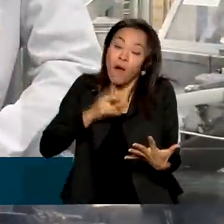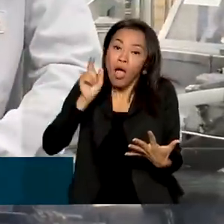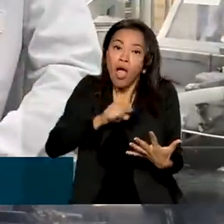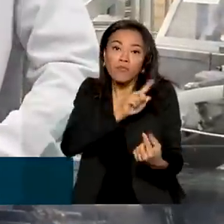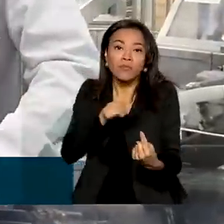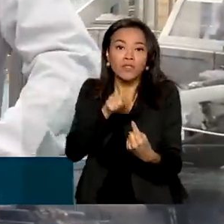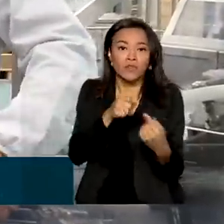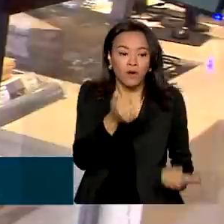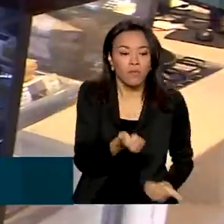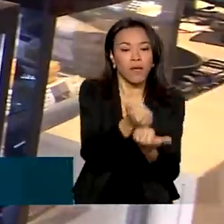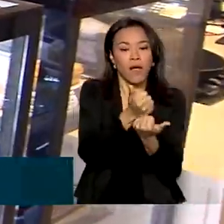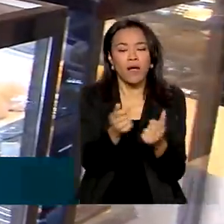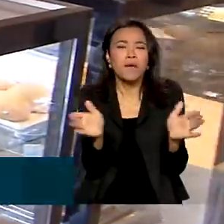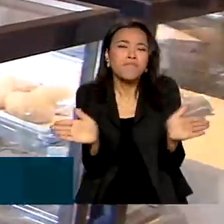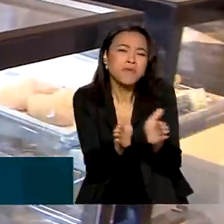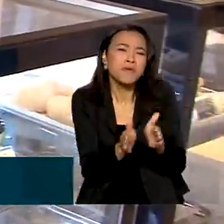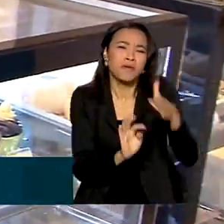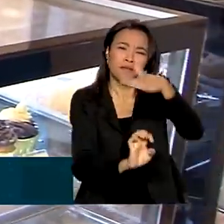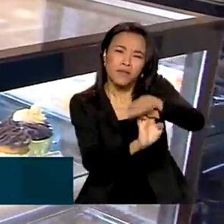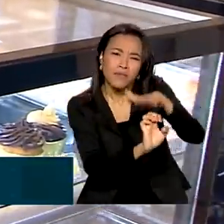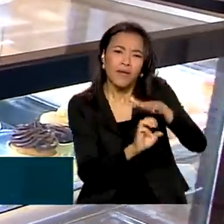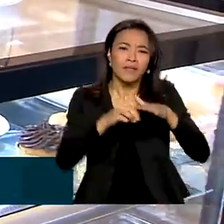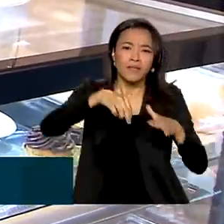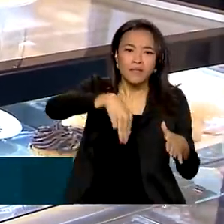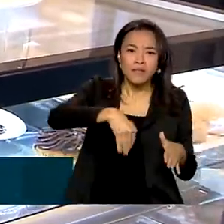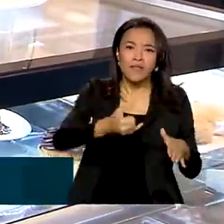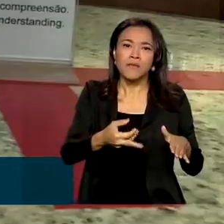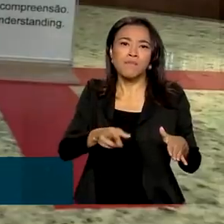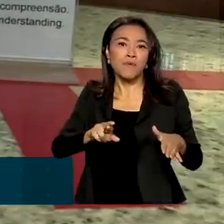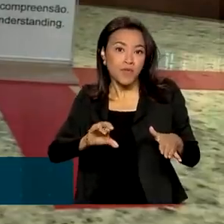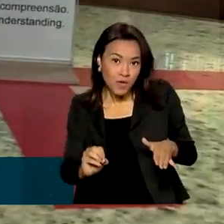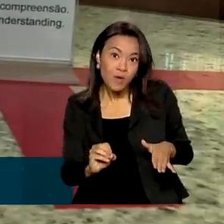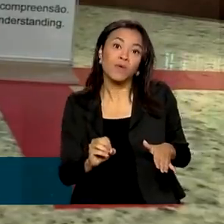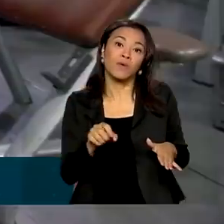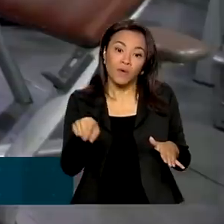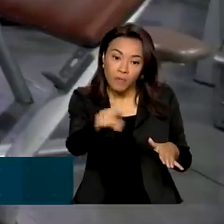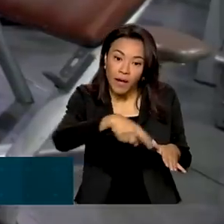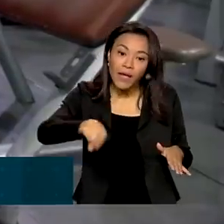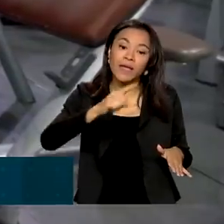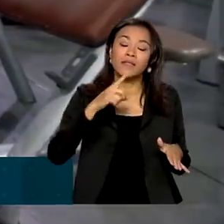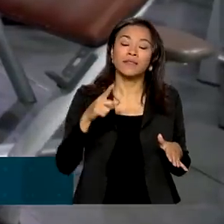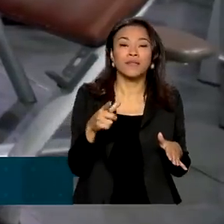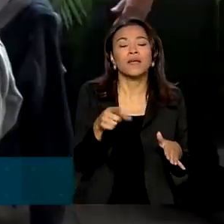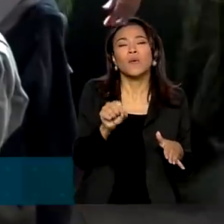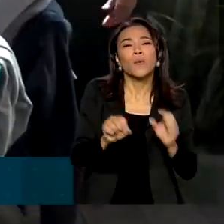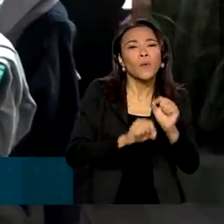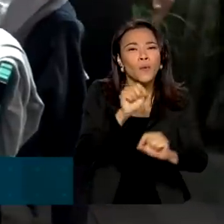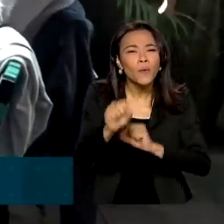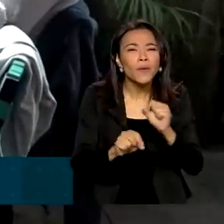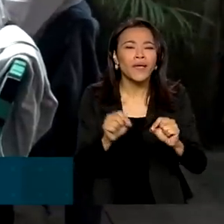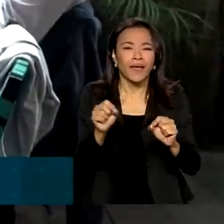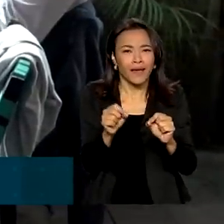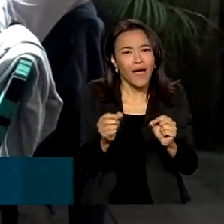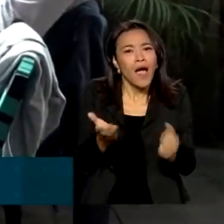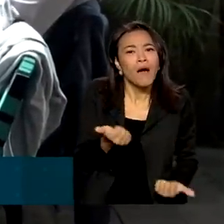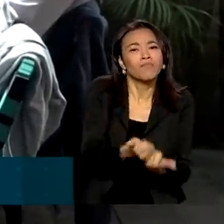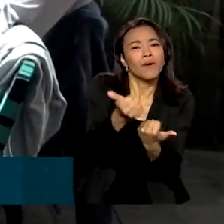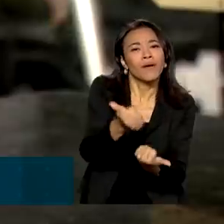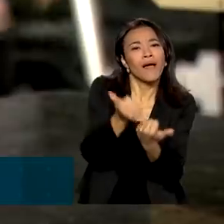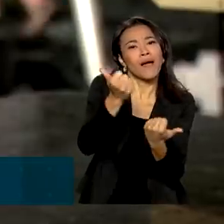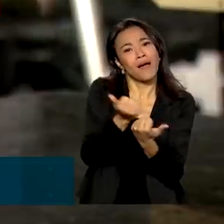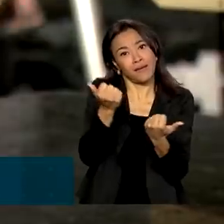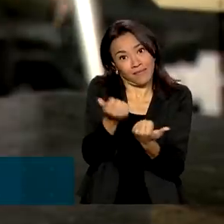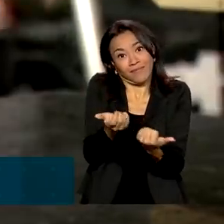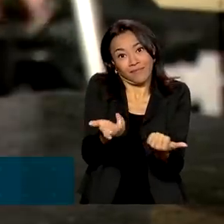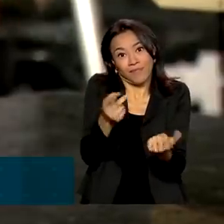pequenas empresas e microempreendedores individuais a enfrentar efeitos econômicos causados pela pandemia da